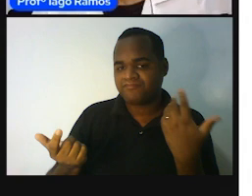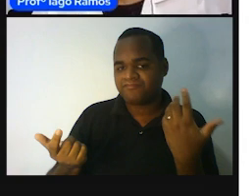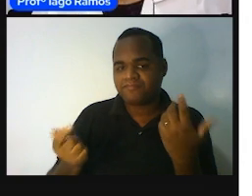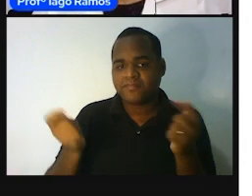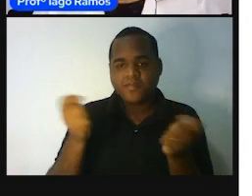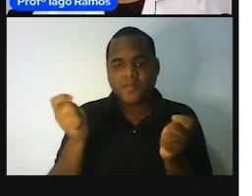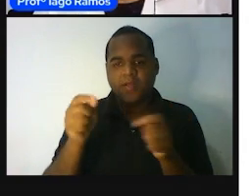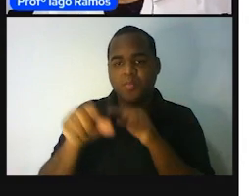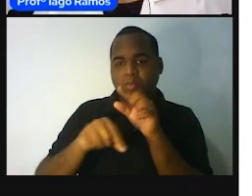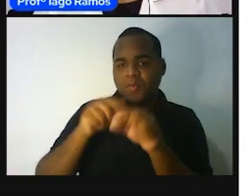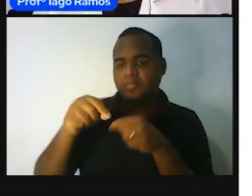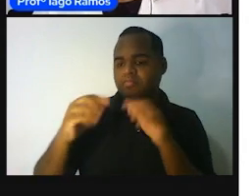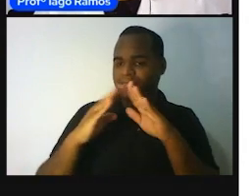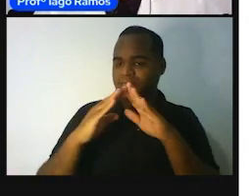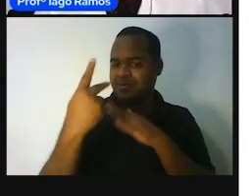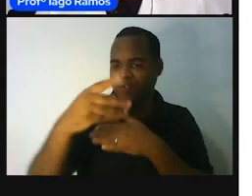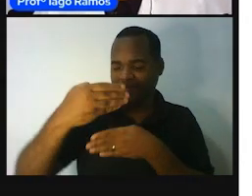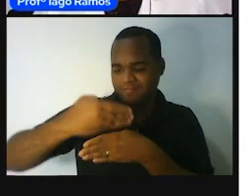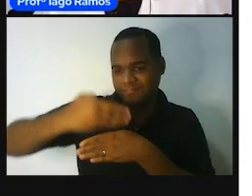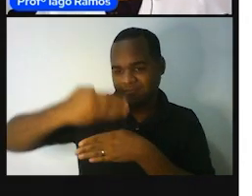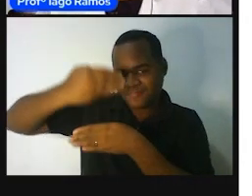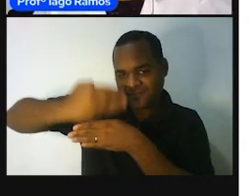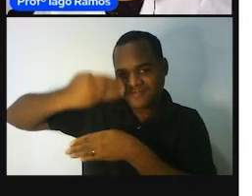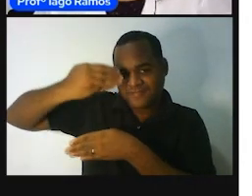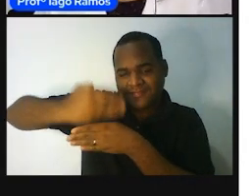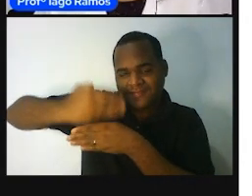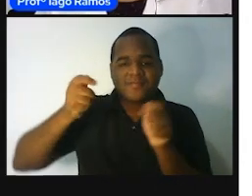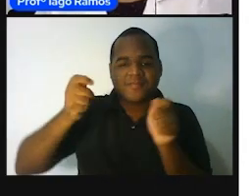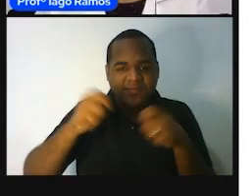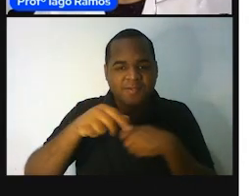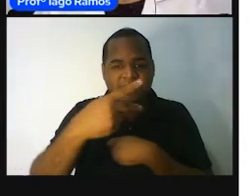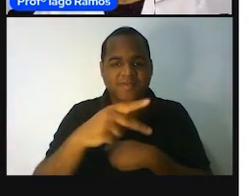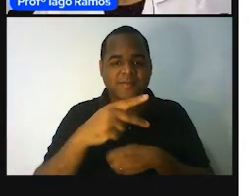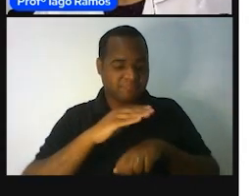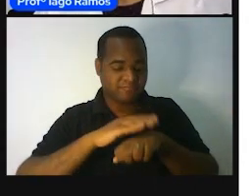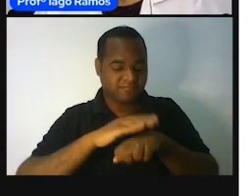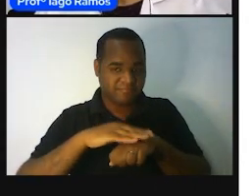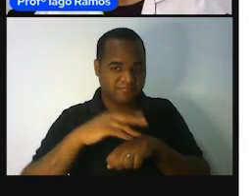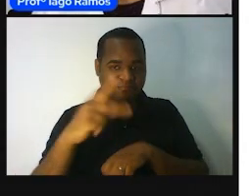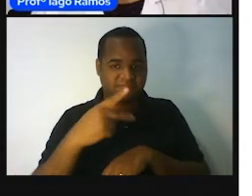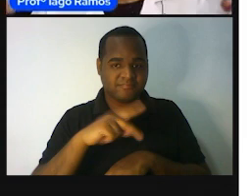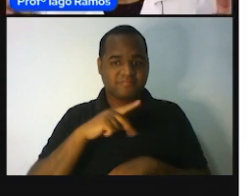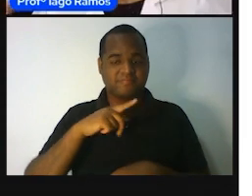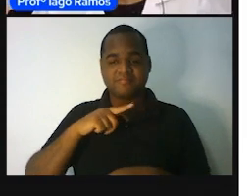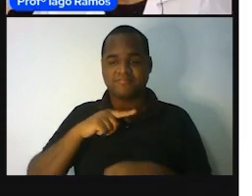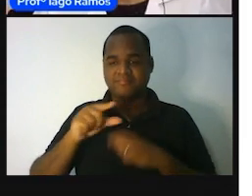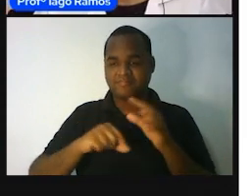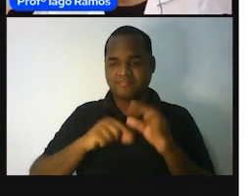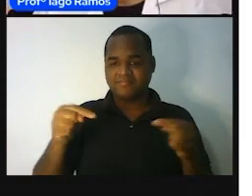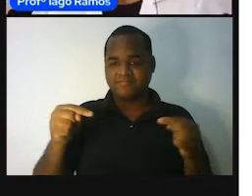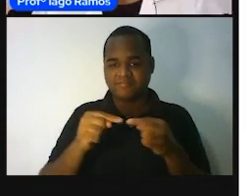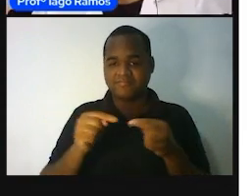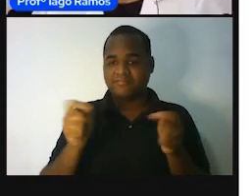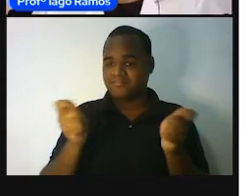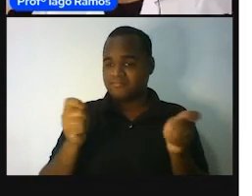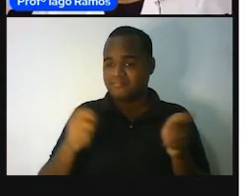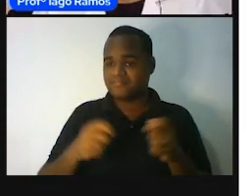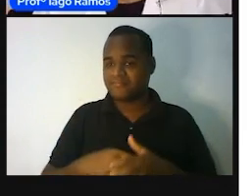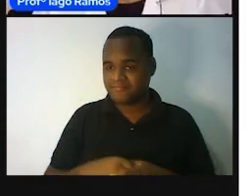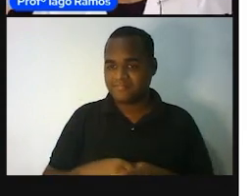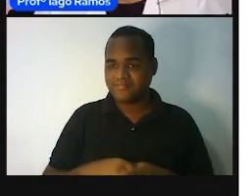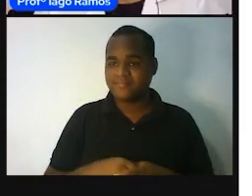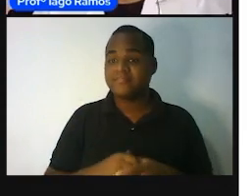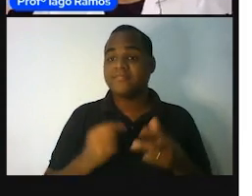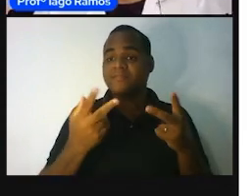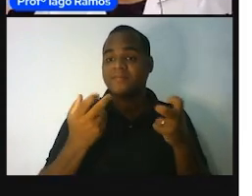uma parede na sua casa, pode ser a galera que você não tem que de nota, não é? Nota, não é? E aí, você